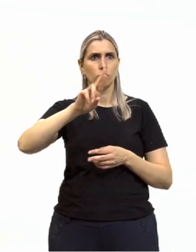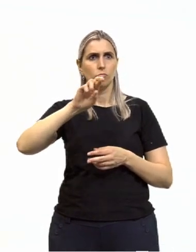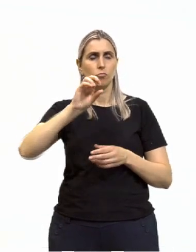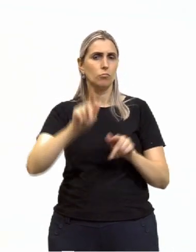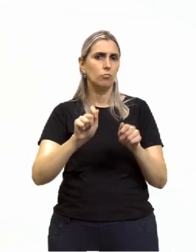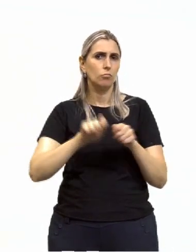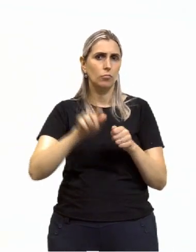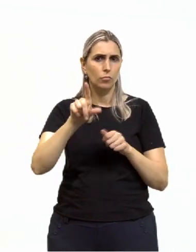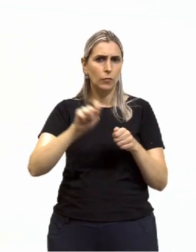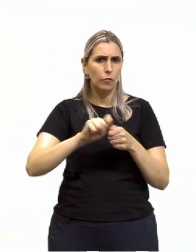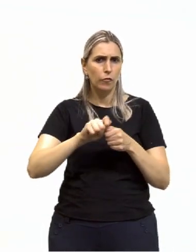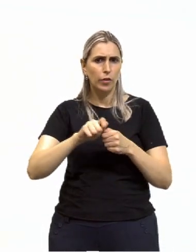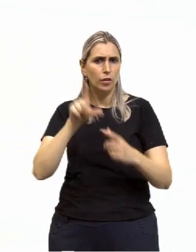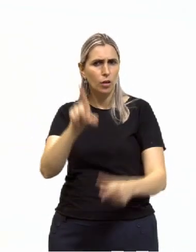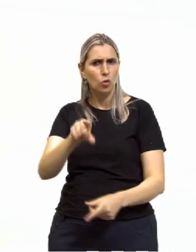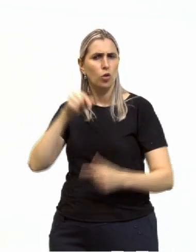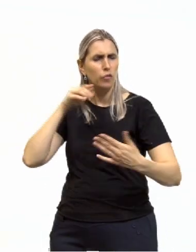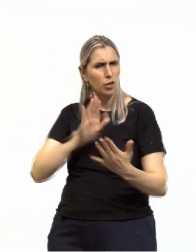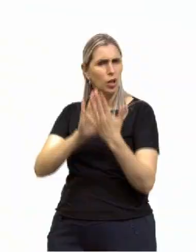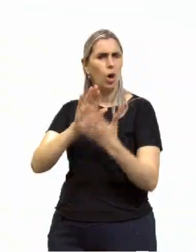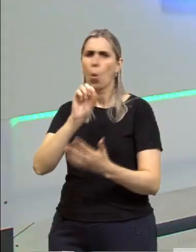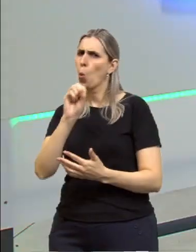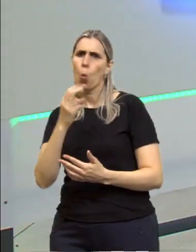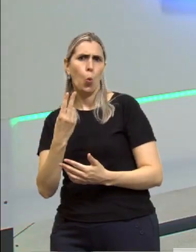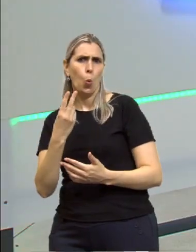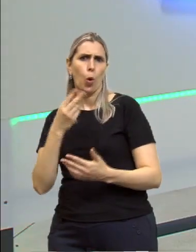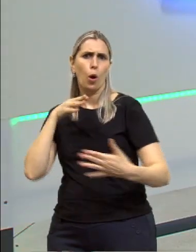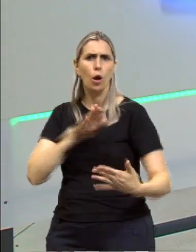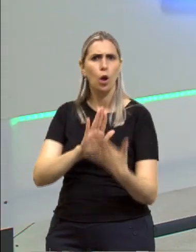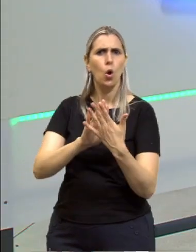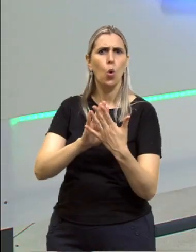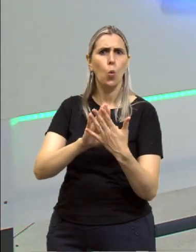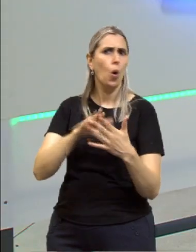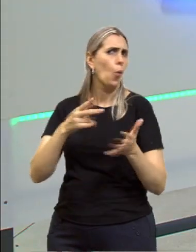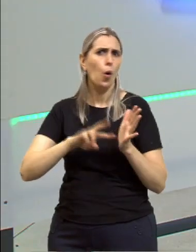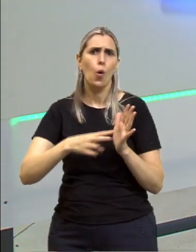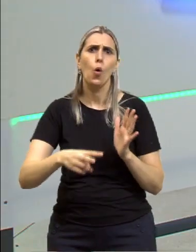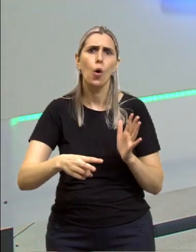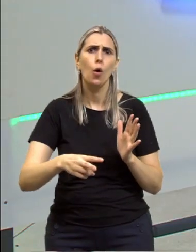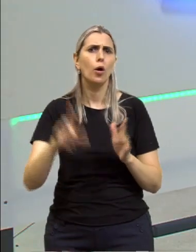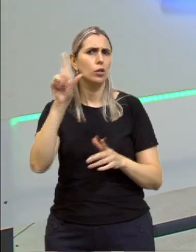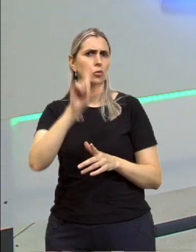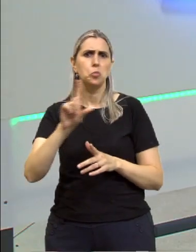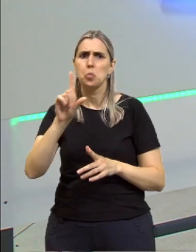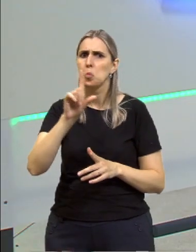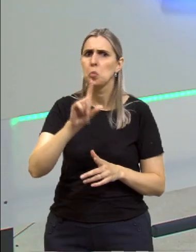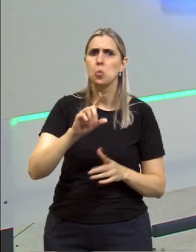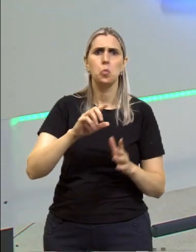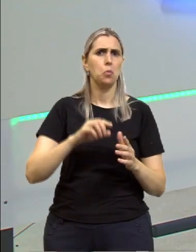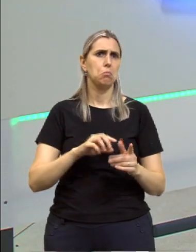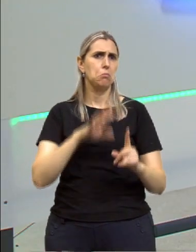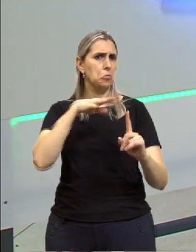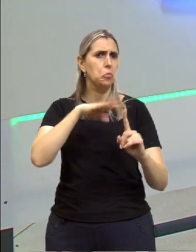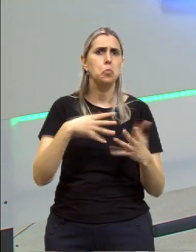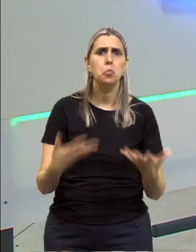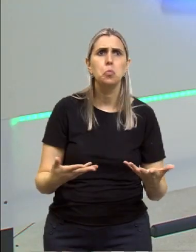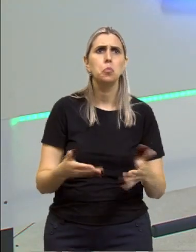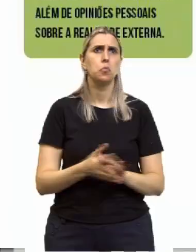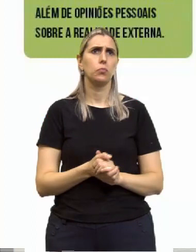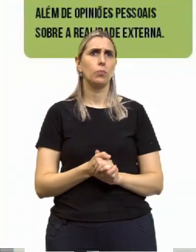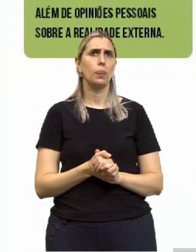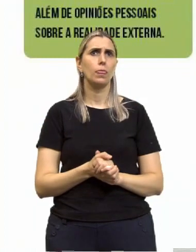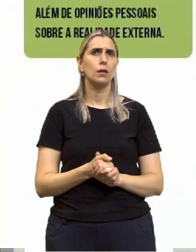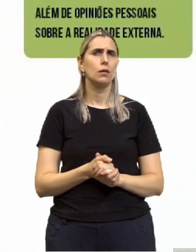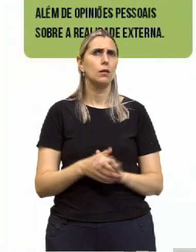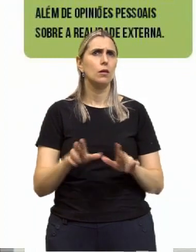não vamos enfrentar? E qual a consequência? Não sei, vamos para a mitologia, vamos para a literatura descobrir. Mas a princípio,